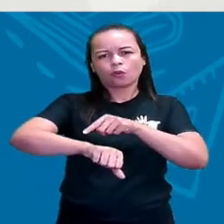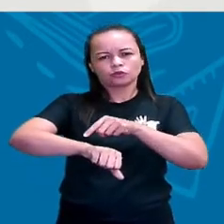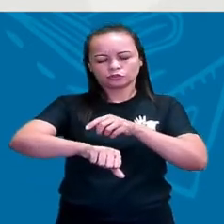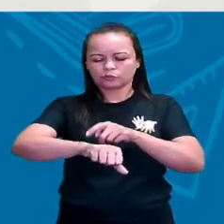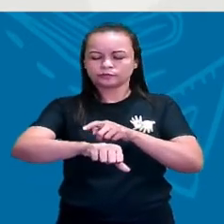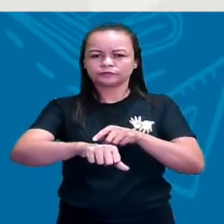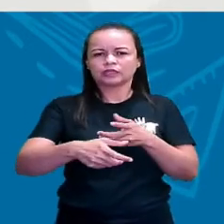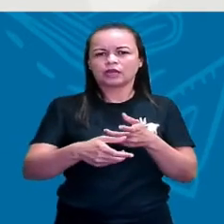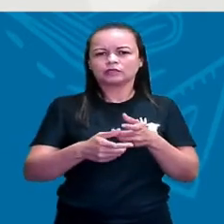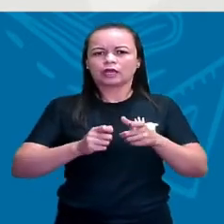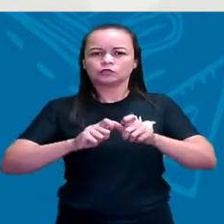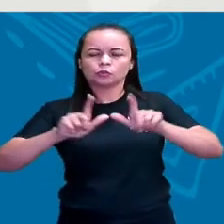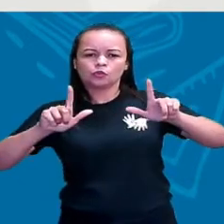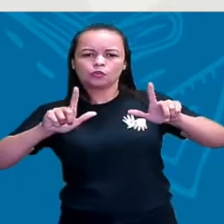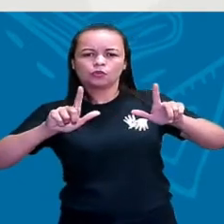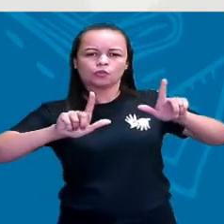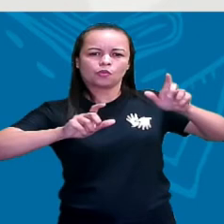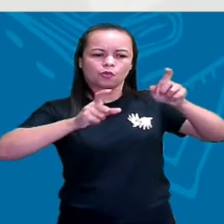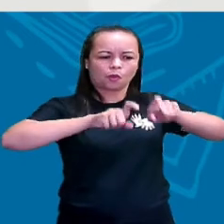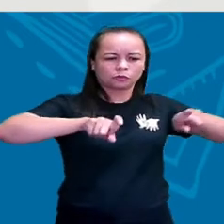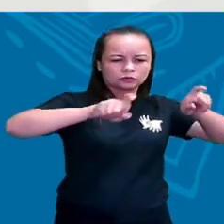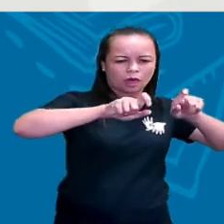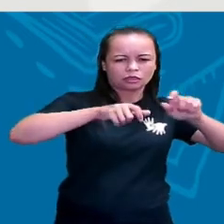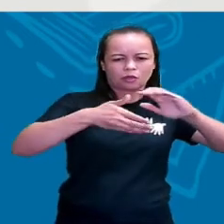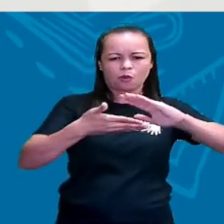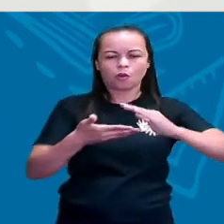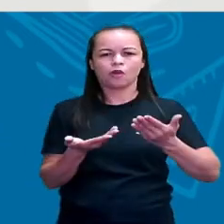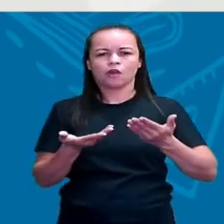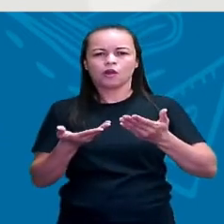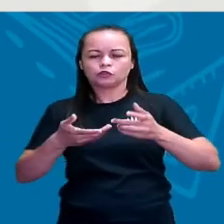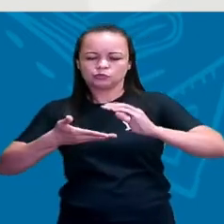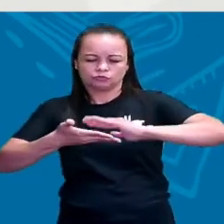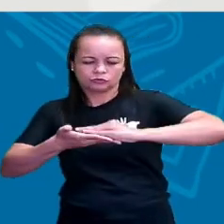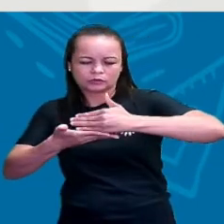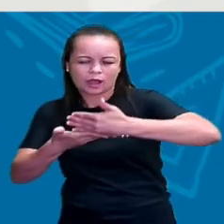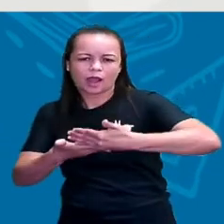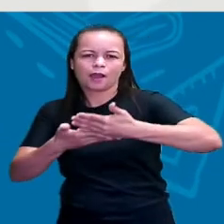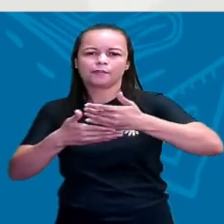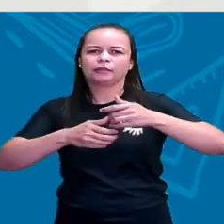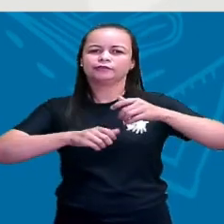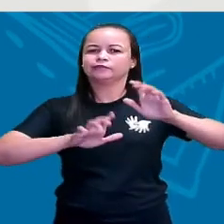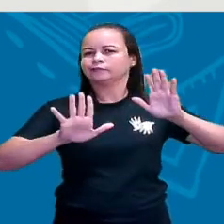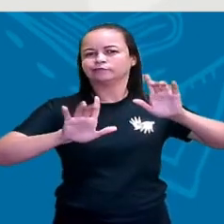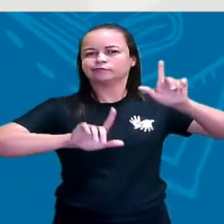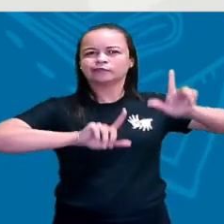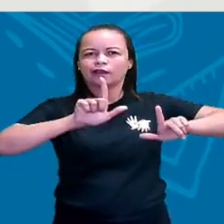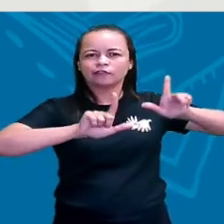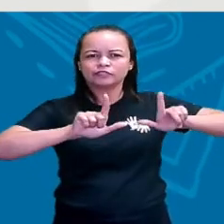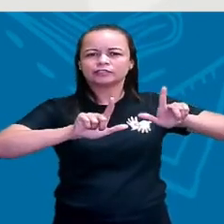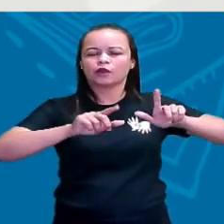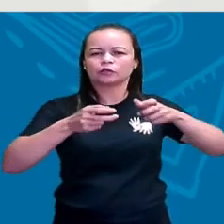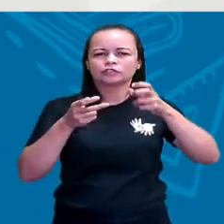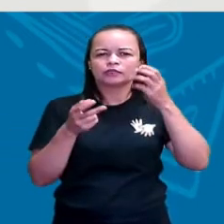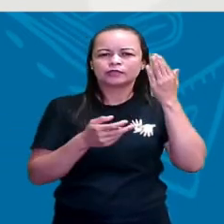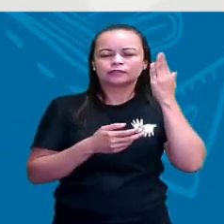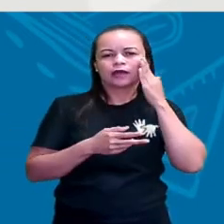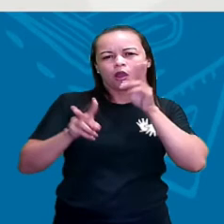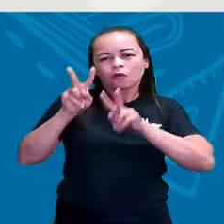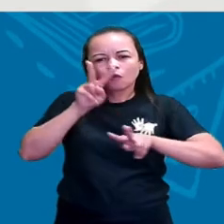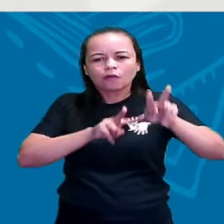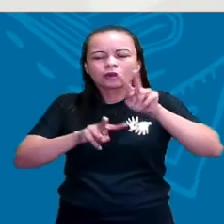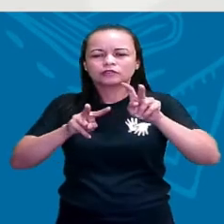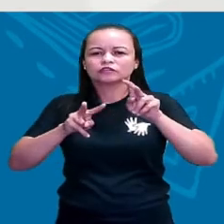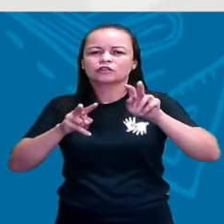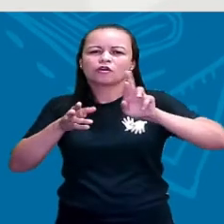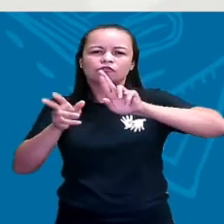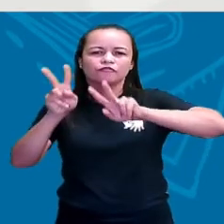está nos nossos computadores, no nosso tablet, na televisão. A gente consegue visualizar a hora